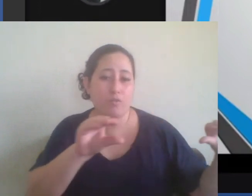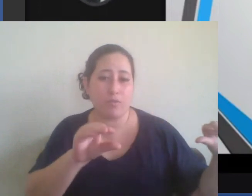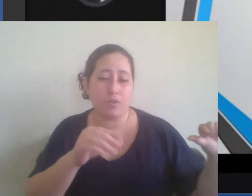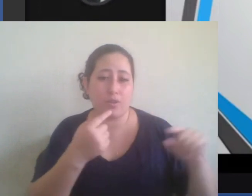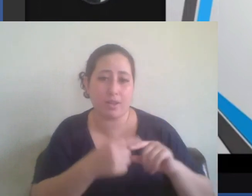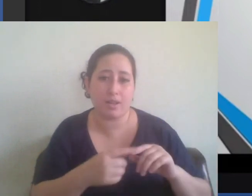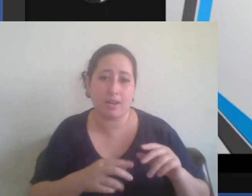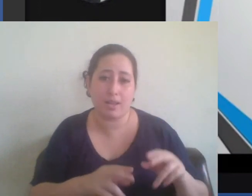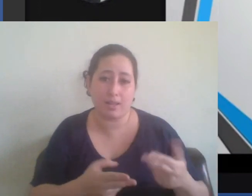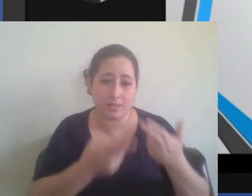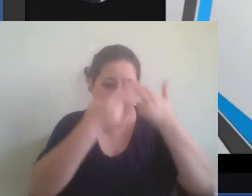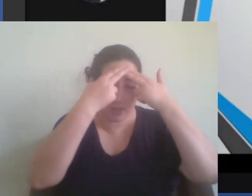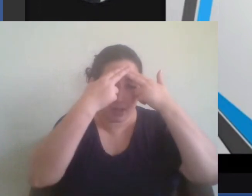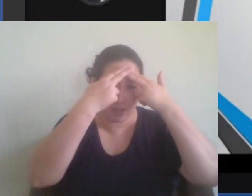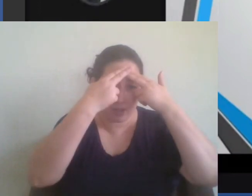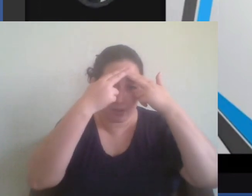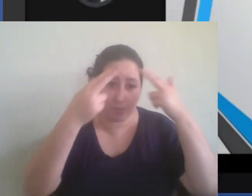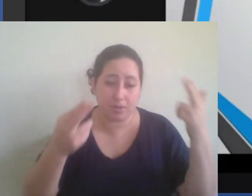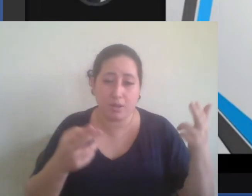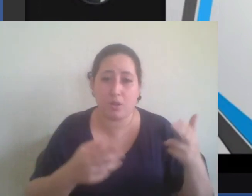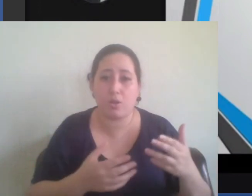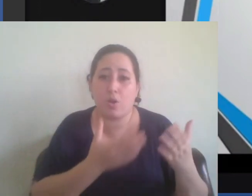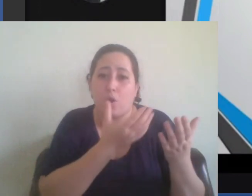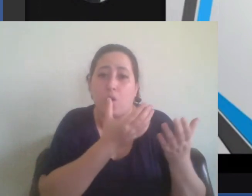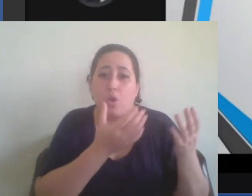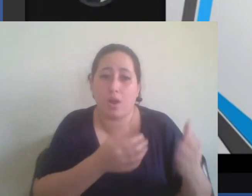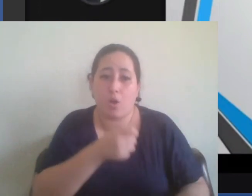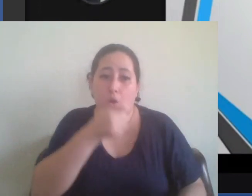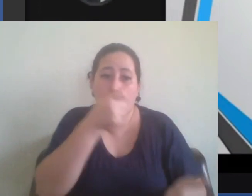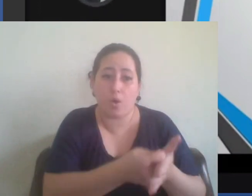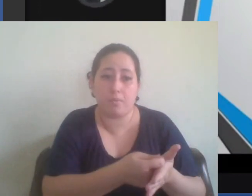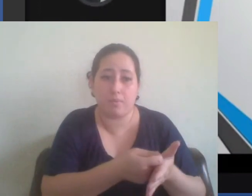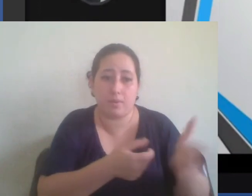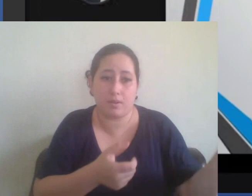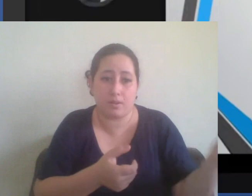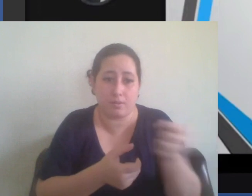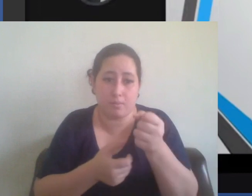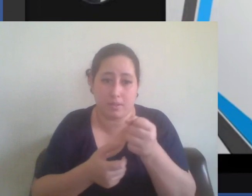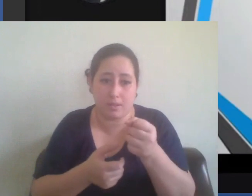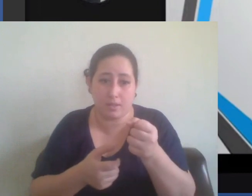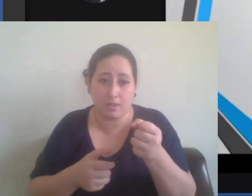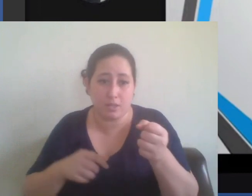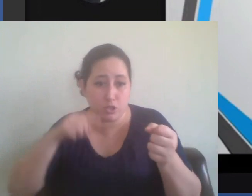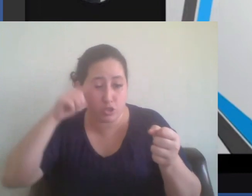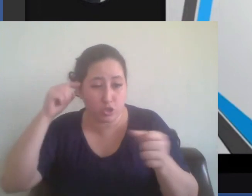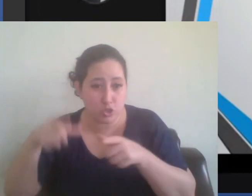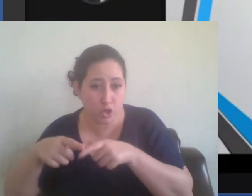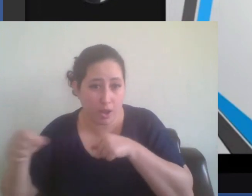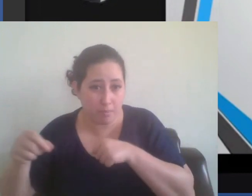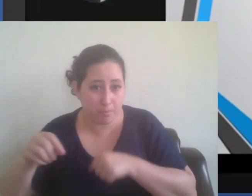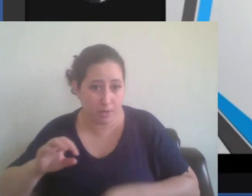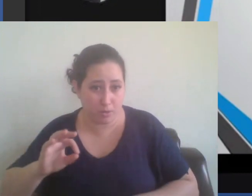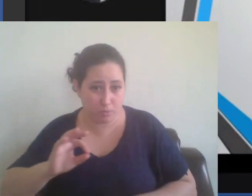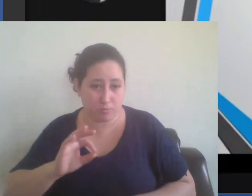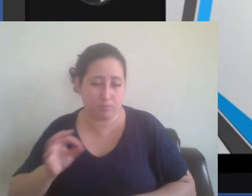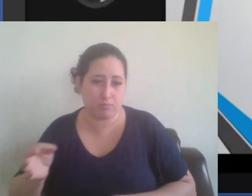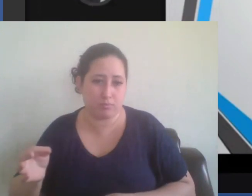elas eram obrigadas a dormirem com os soldados japoneses tá